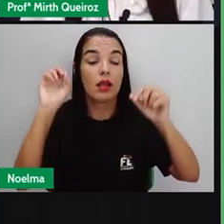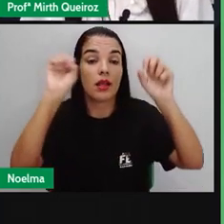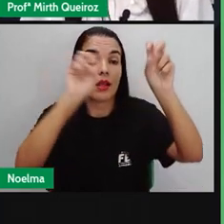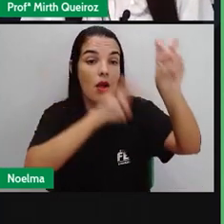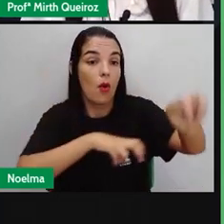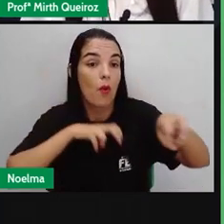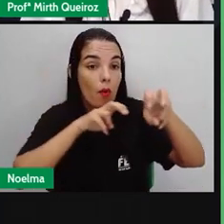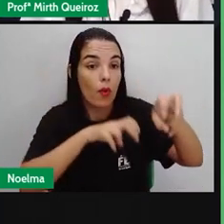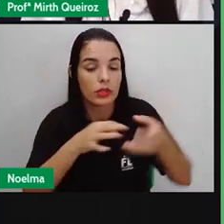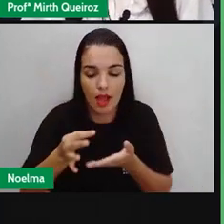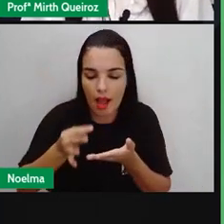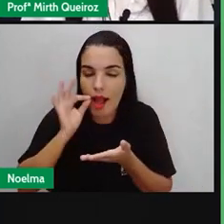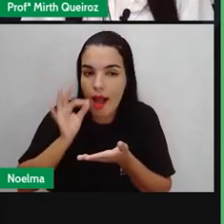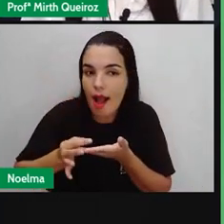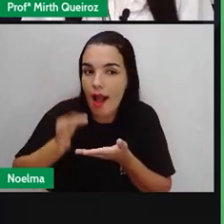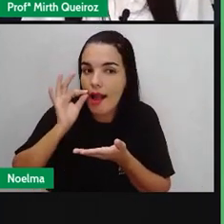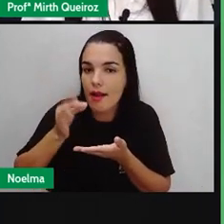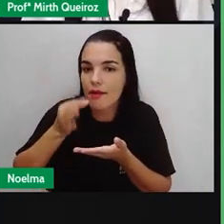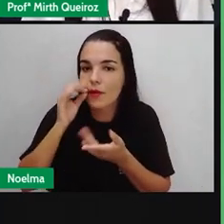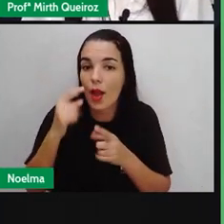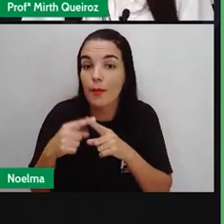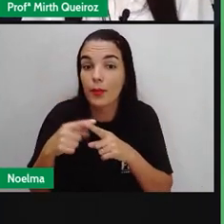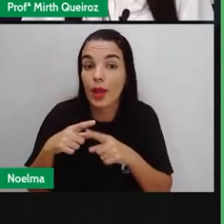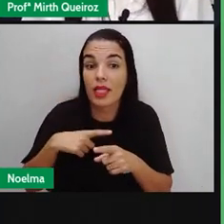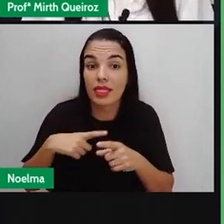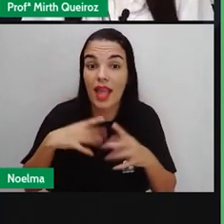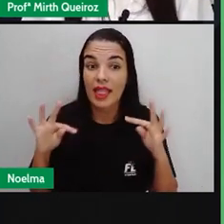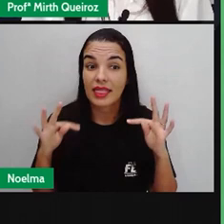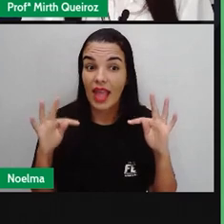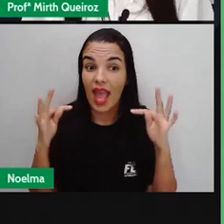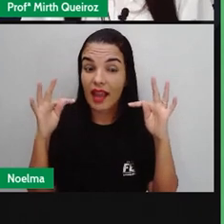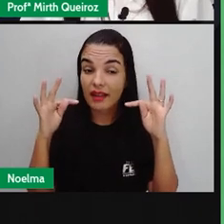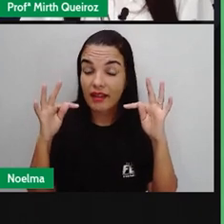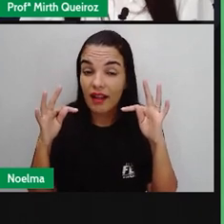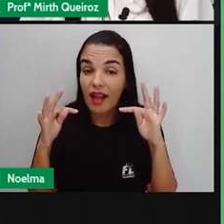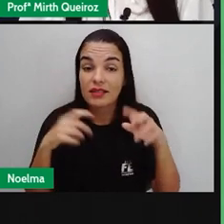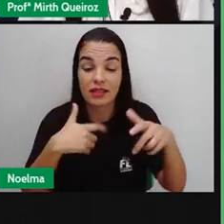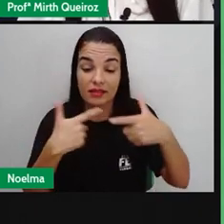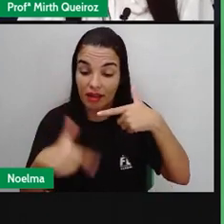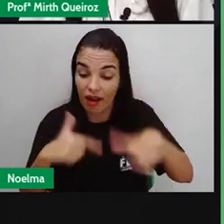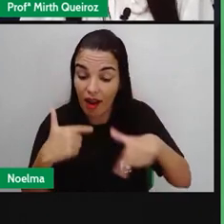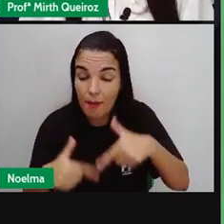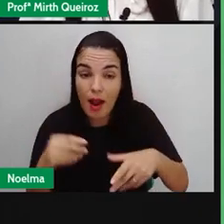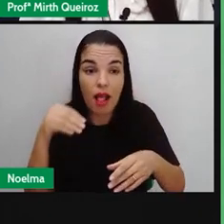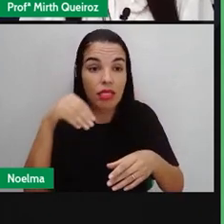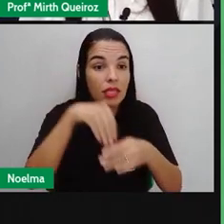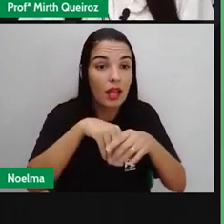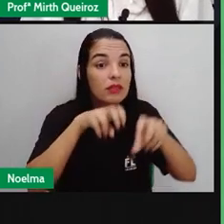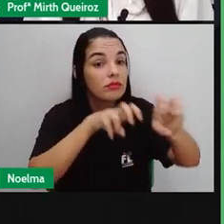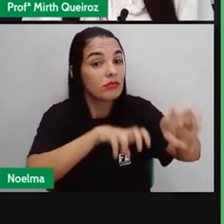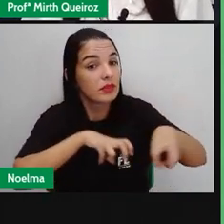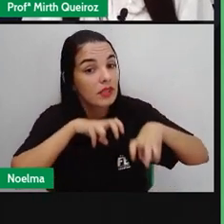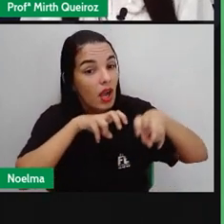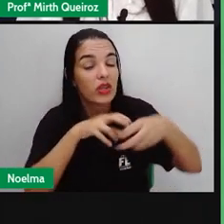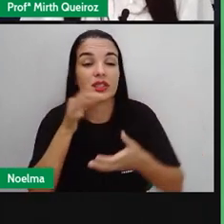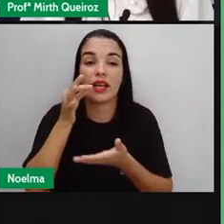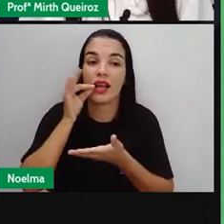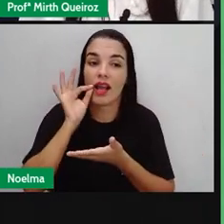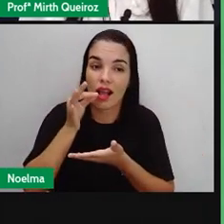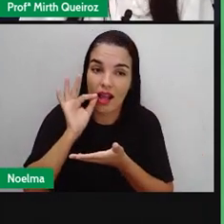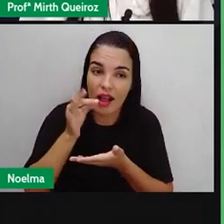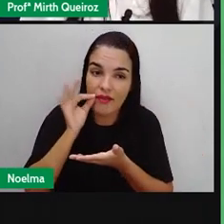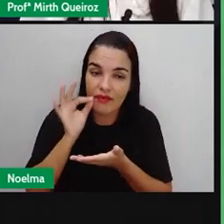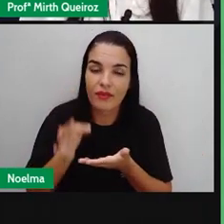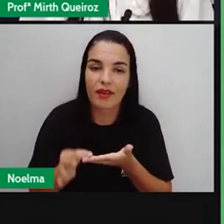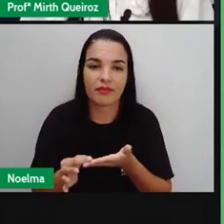eles já possuíam já essas técnicas de produção de manufaturas. E a gente tem como exemplo uma